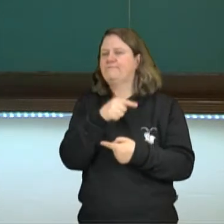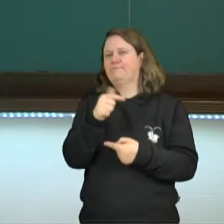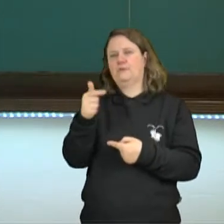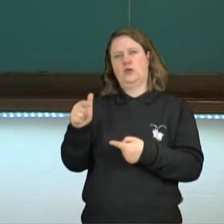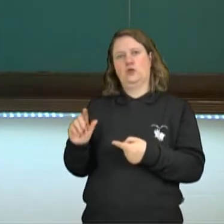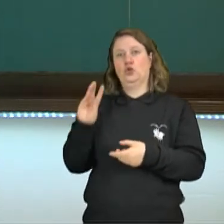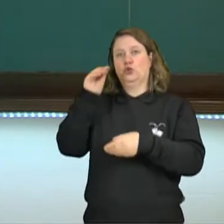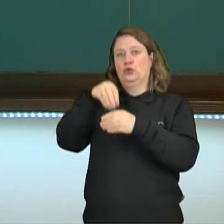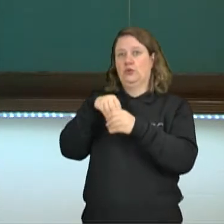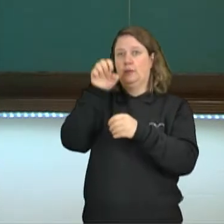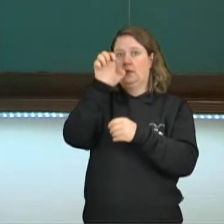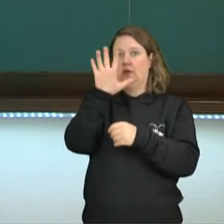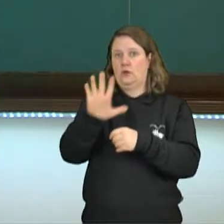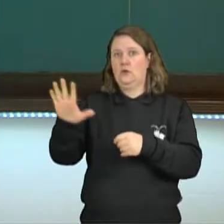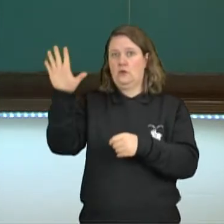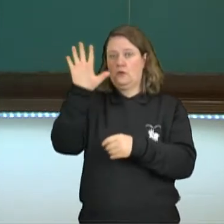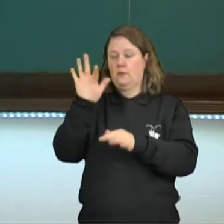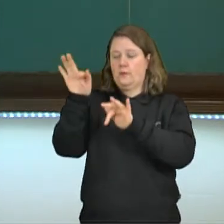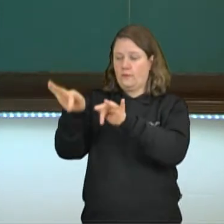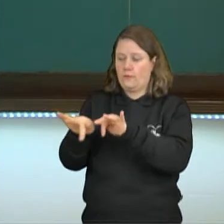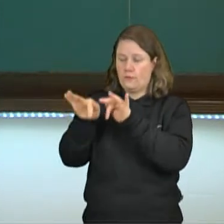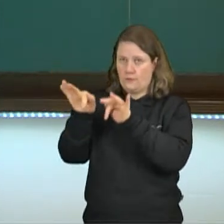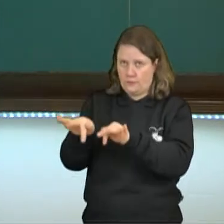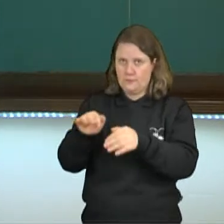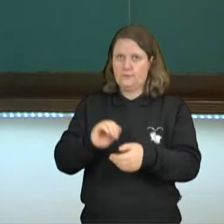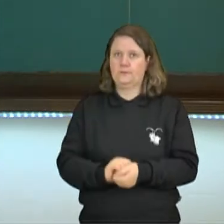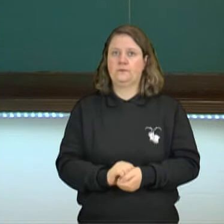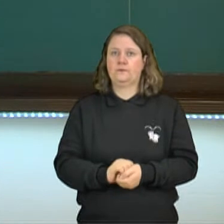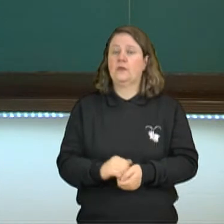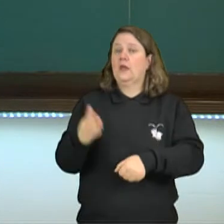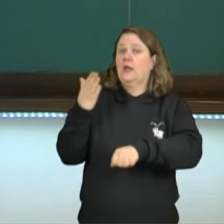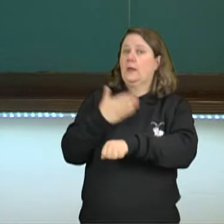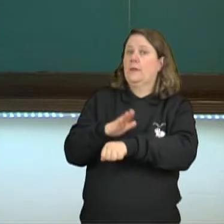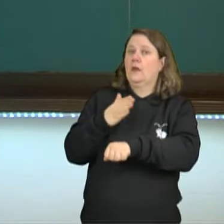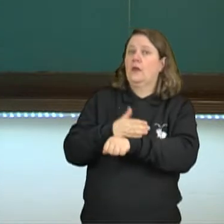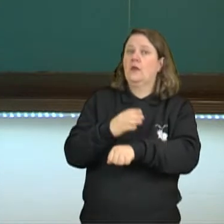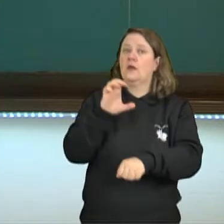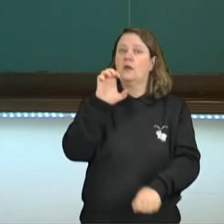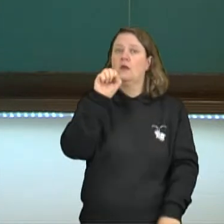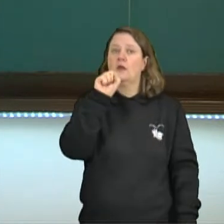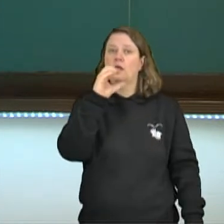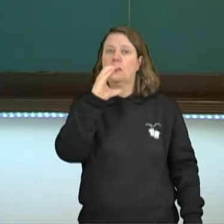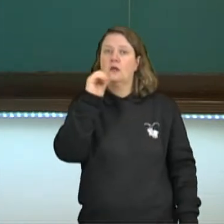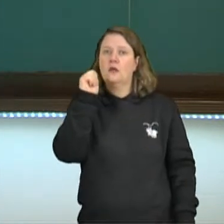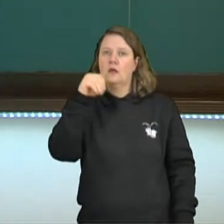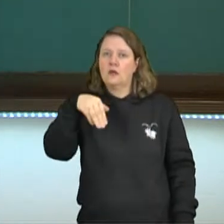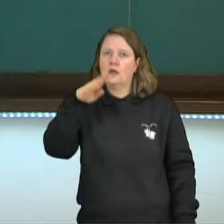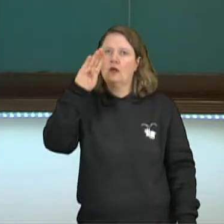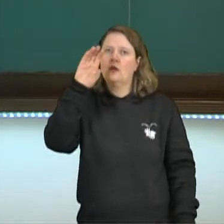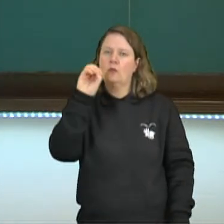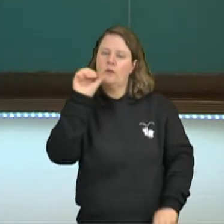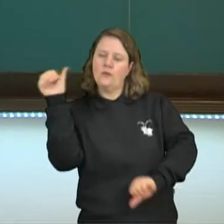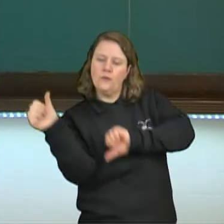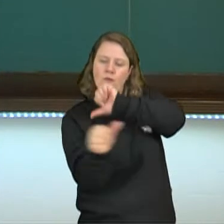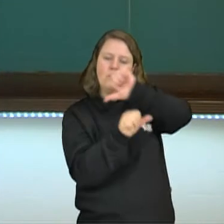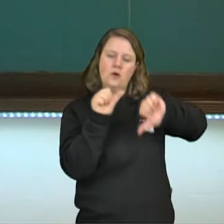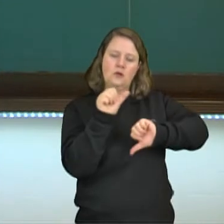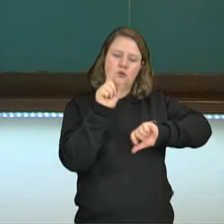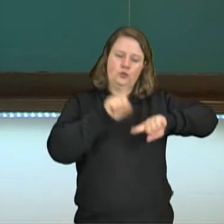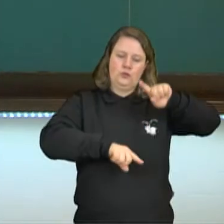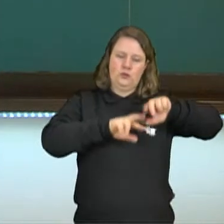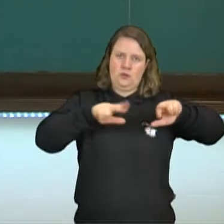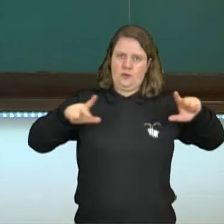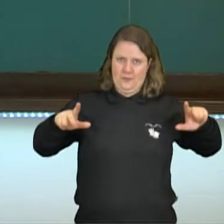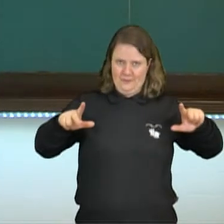feudal. O feudo, portanto, autossuficiente e a prática do escambo, isto é, a troca de produtos dentro do